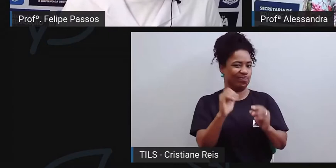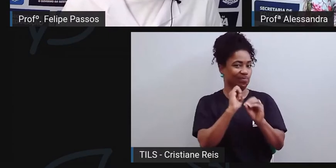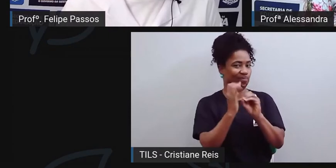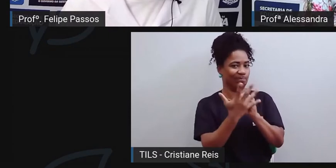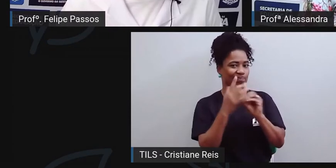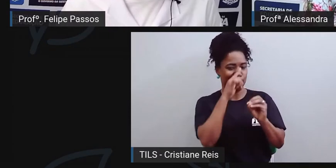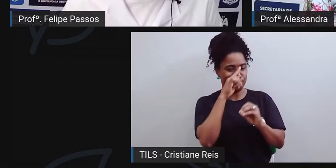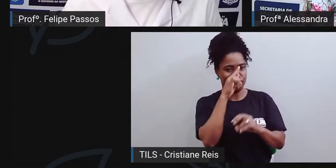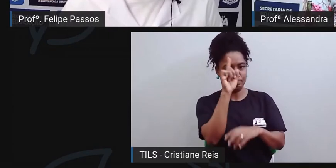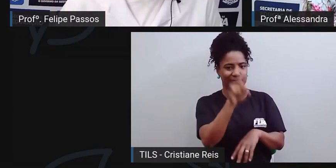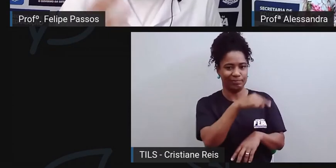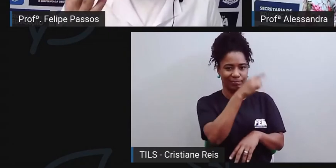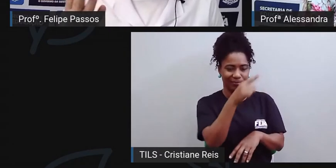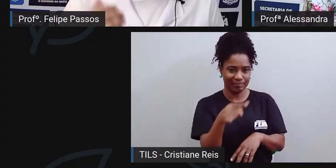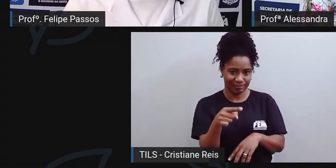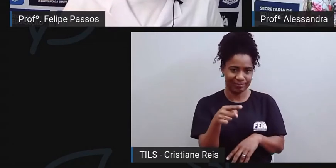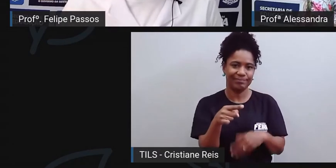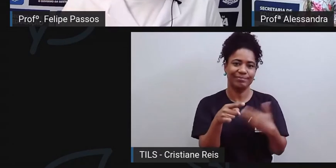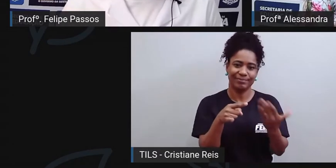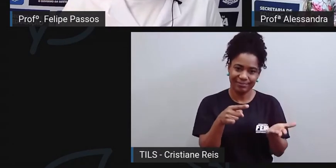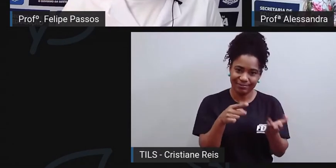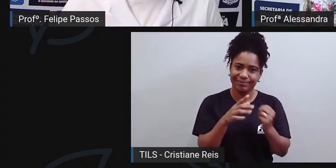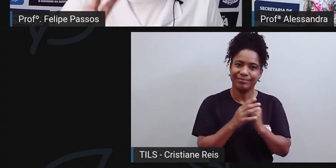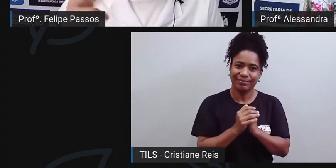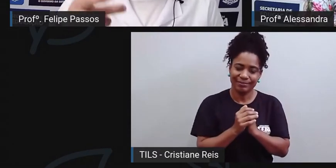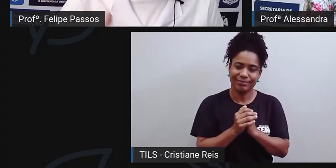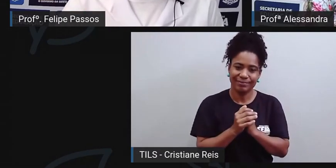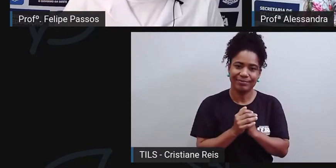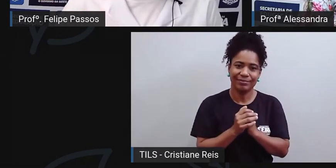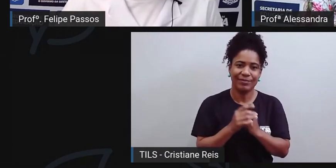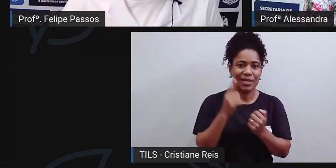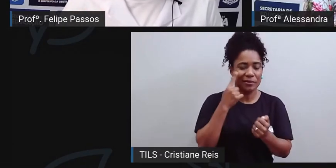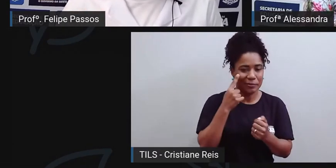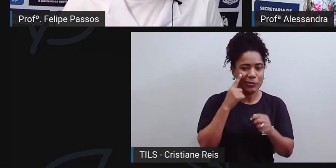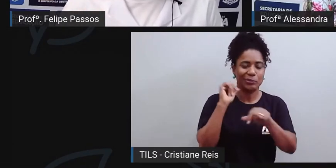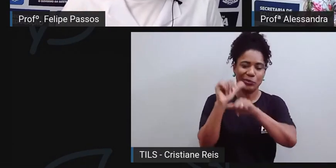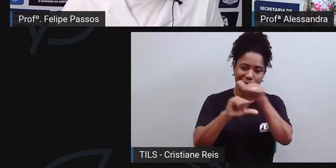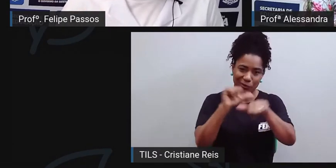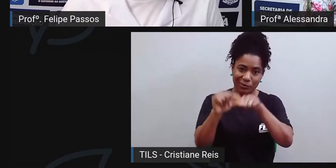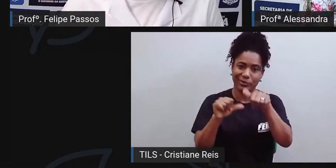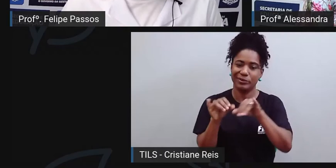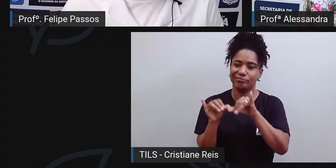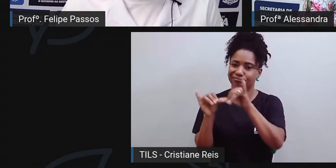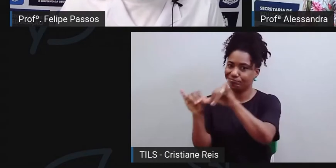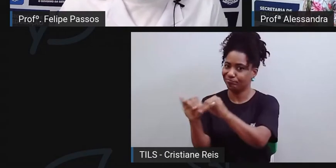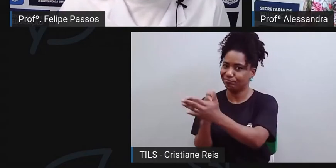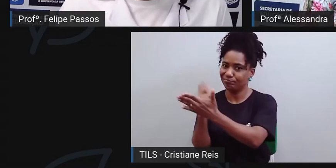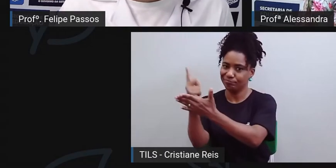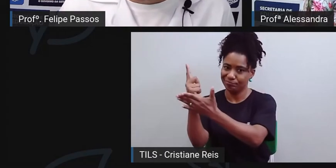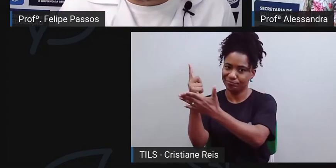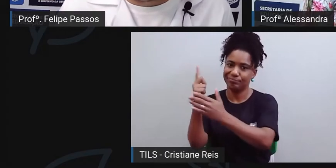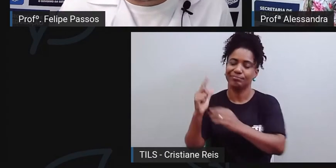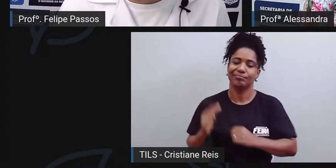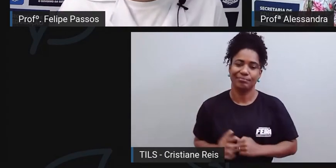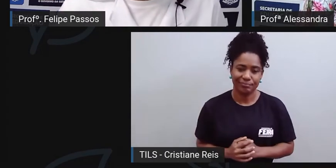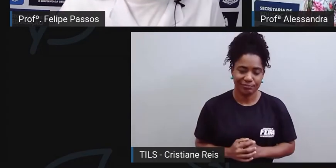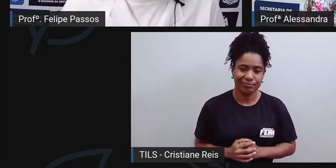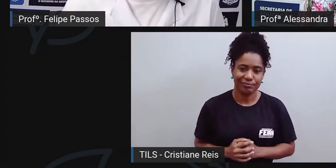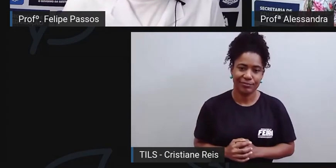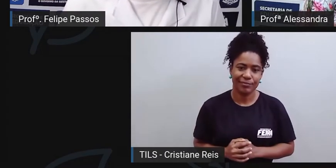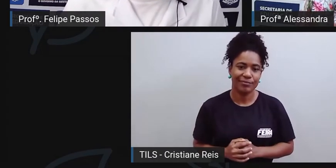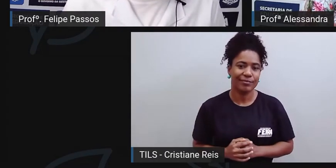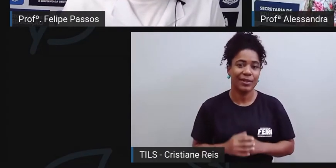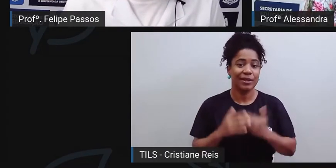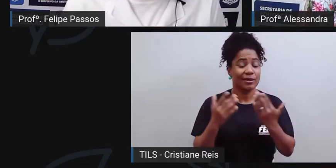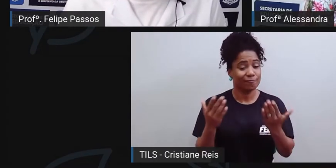atual da pandemia, como a senhora mesmo já trouxe aí, mudou muita coisa. Isso. Infelizmente, a